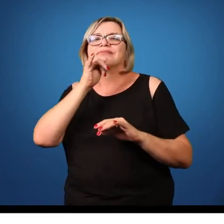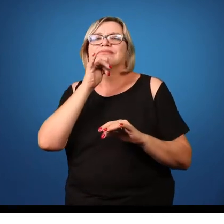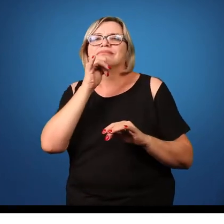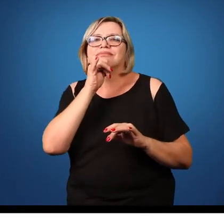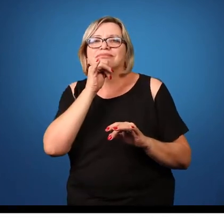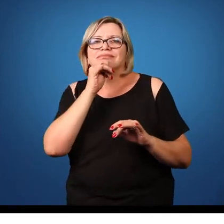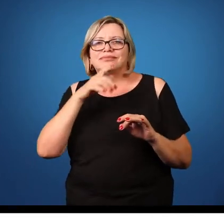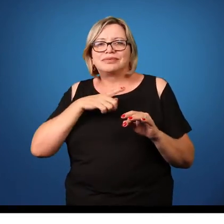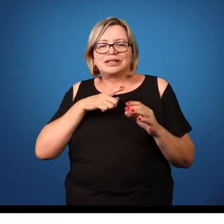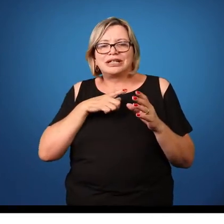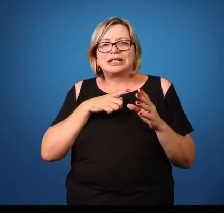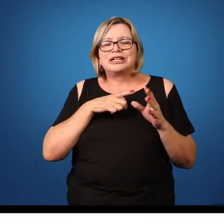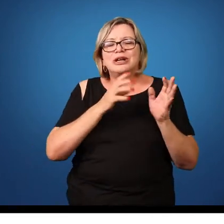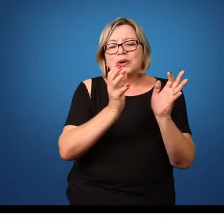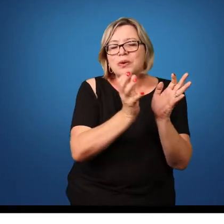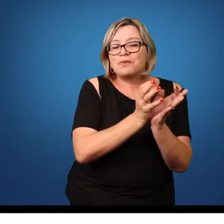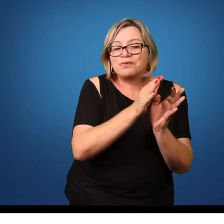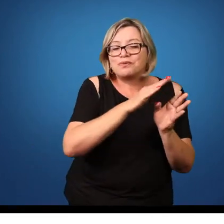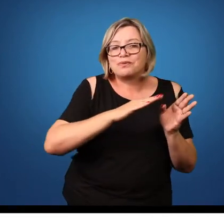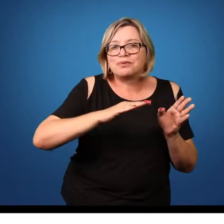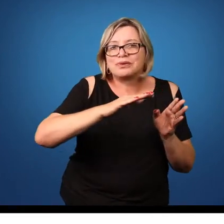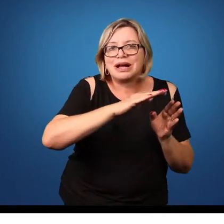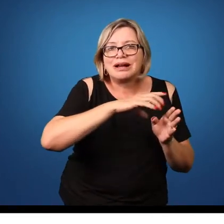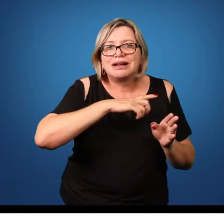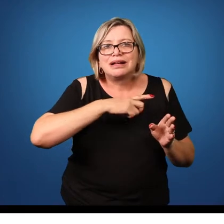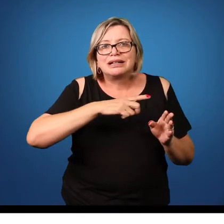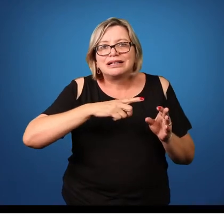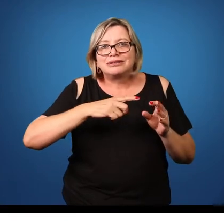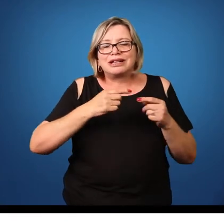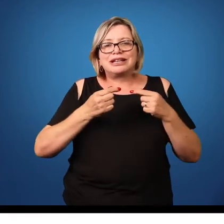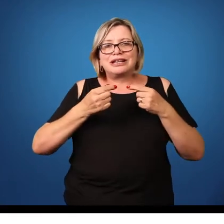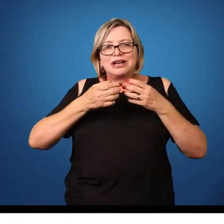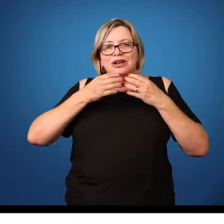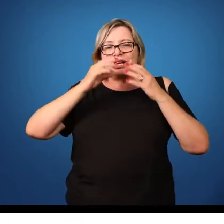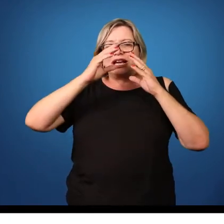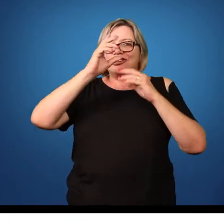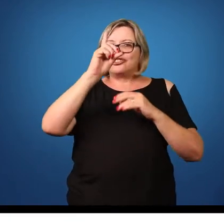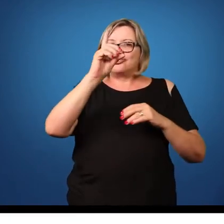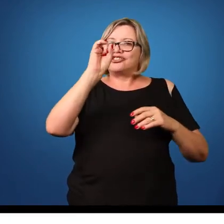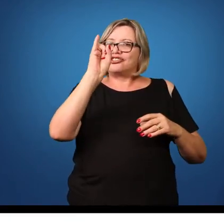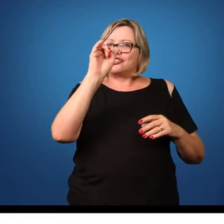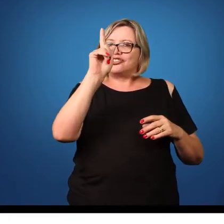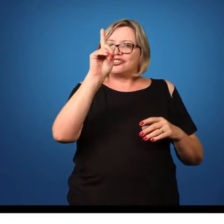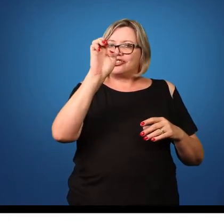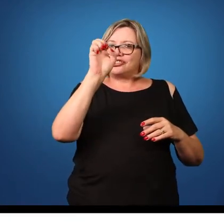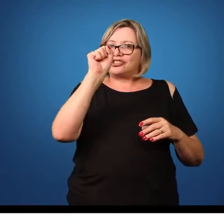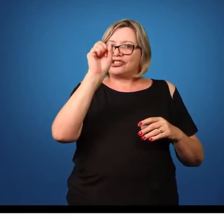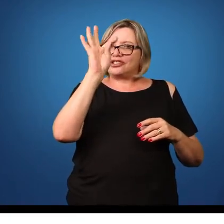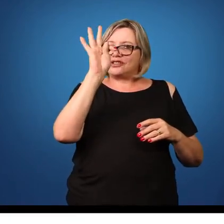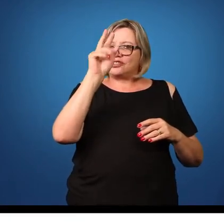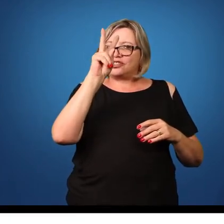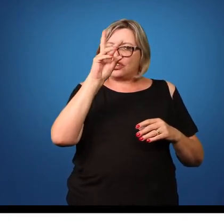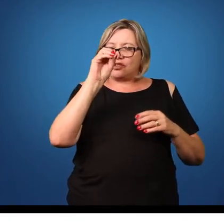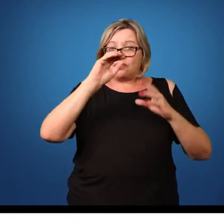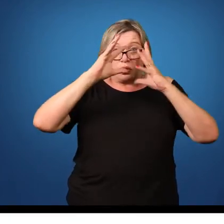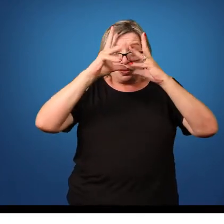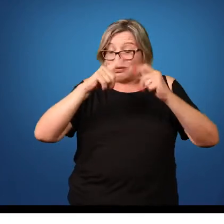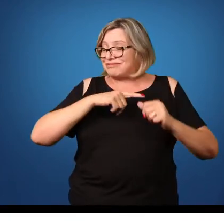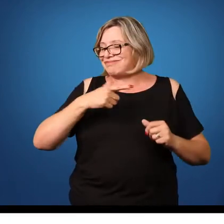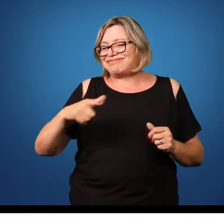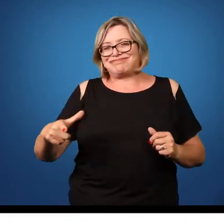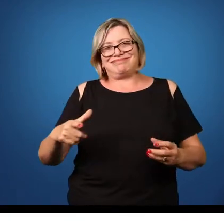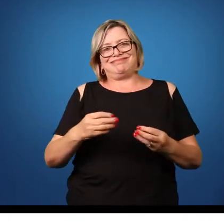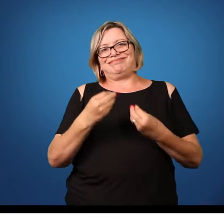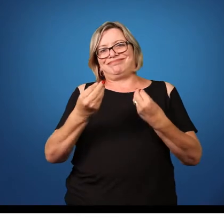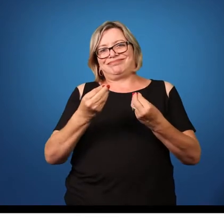existem alguns grupos que não apresentam o tubo digestivo completo, eles têm o